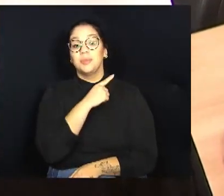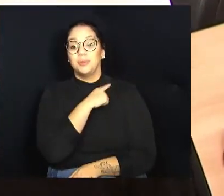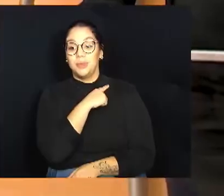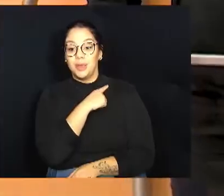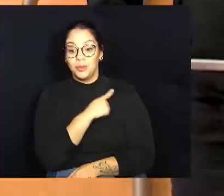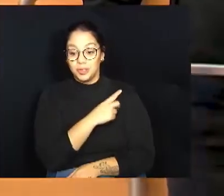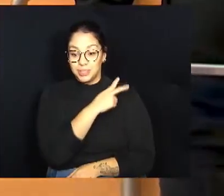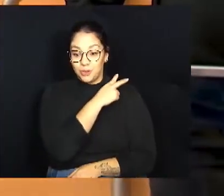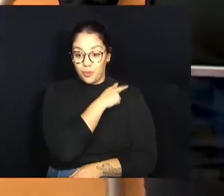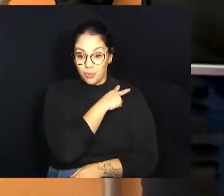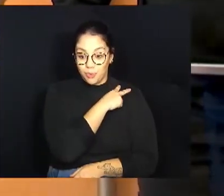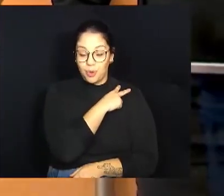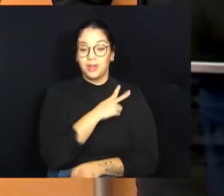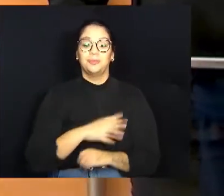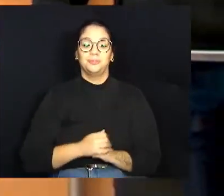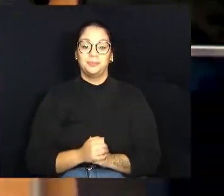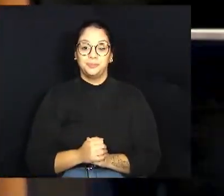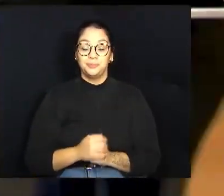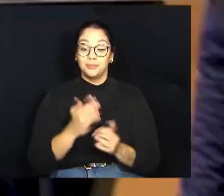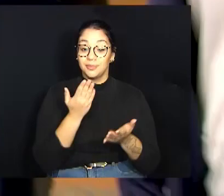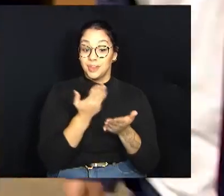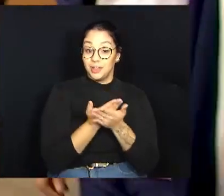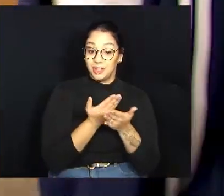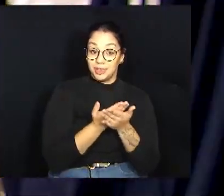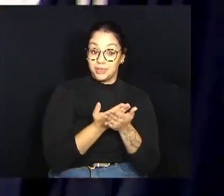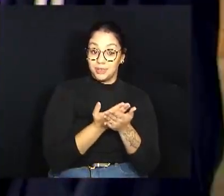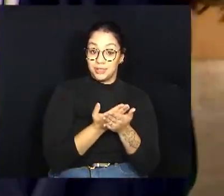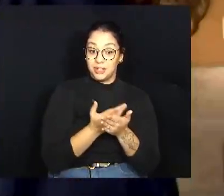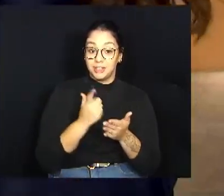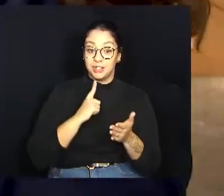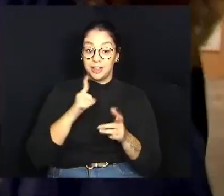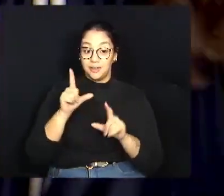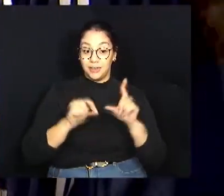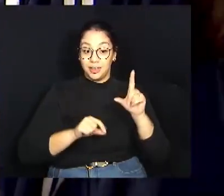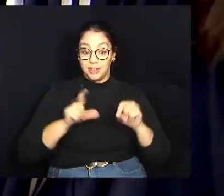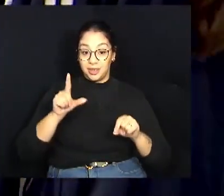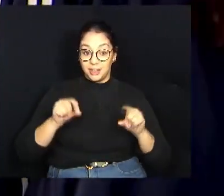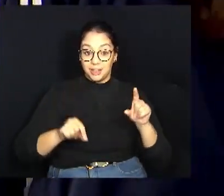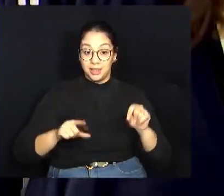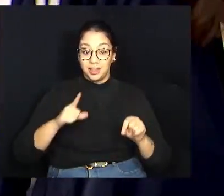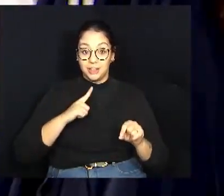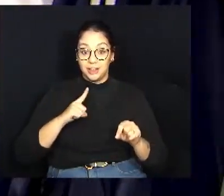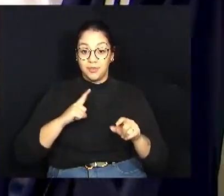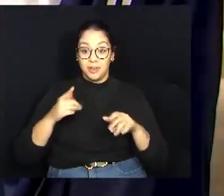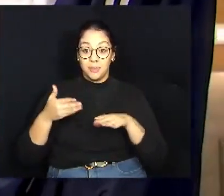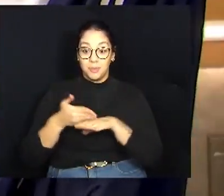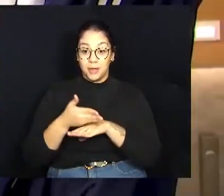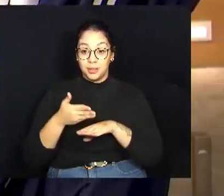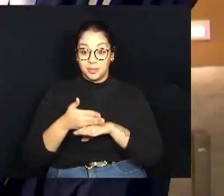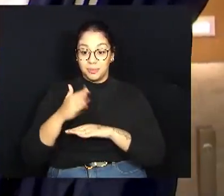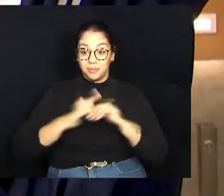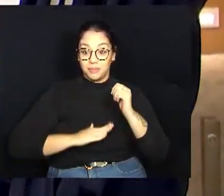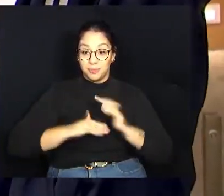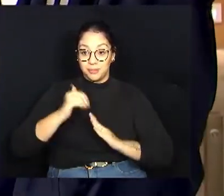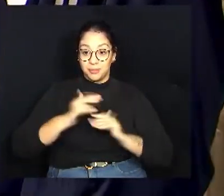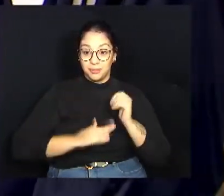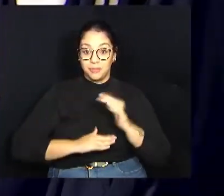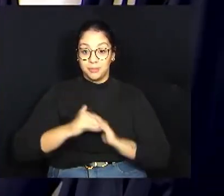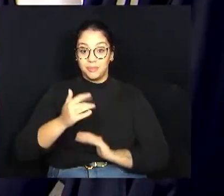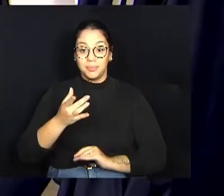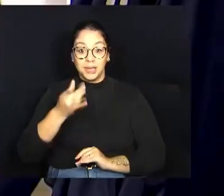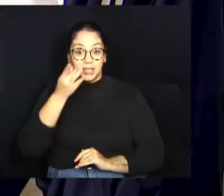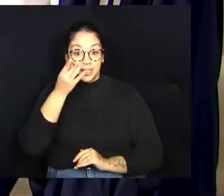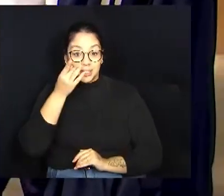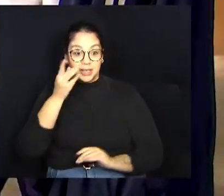do ensino médio. Os estudantes, eleitos entre titulares e suplentes, vão participar de atividades presenciais na